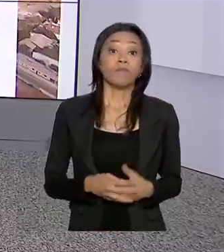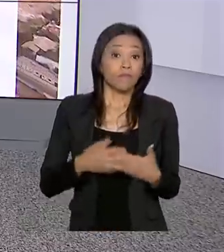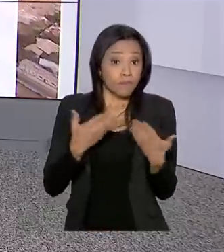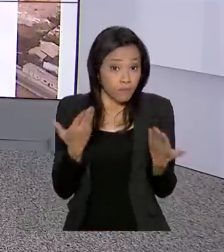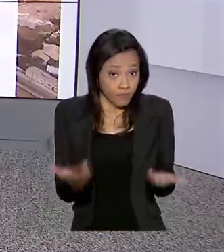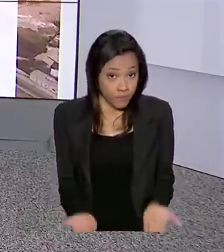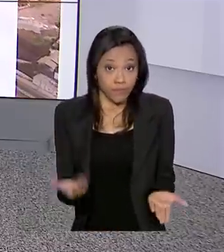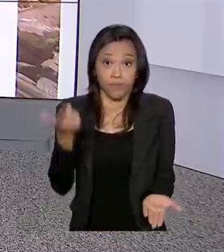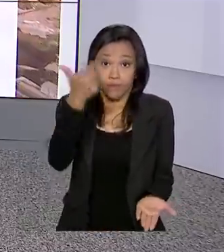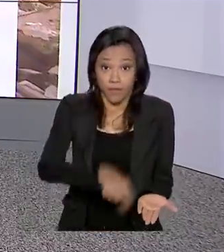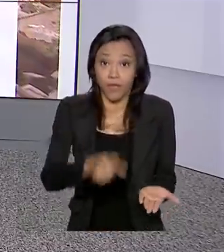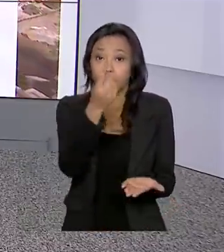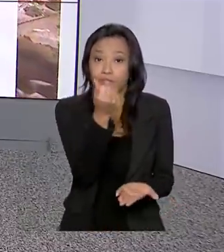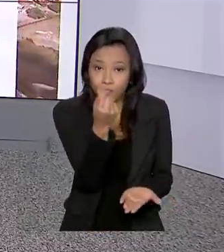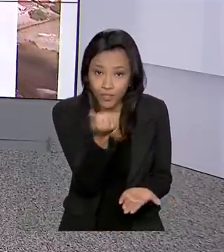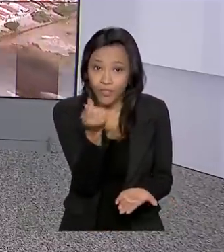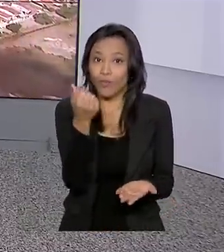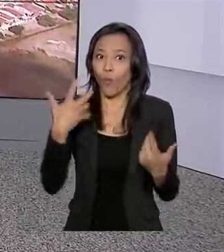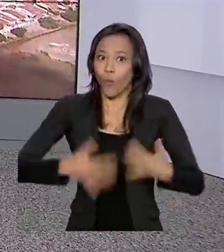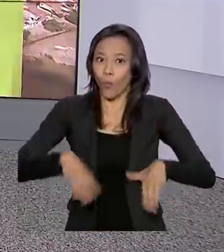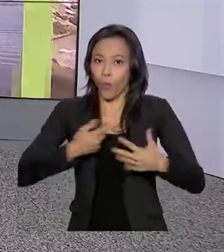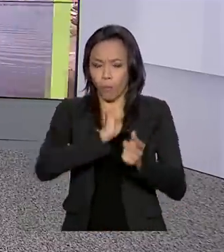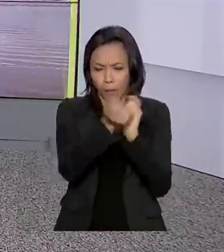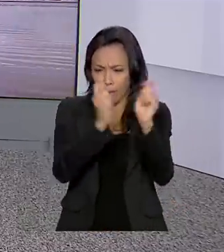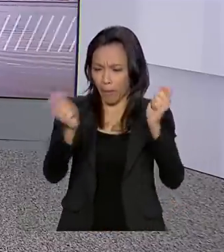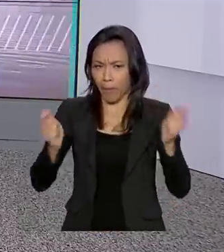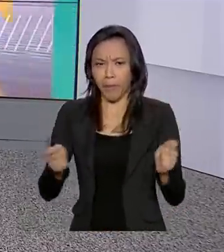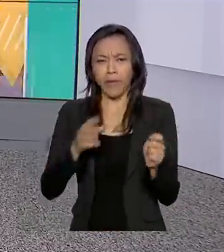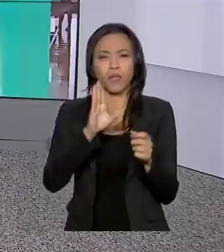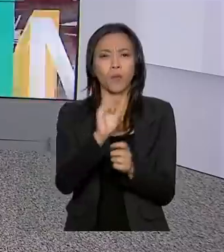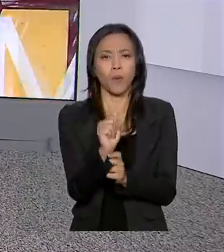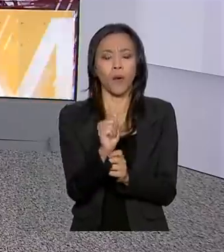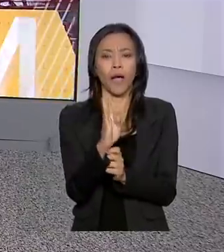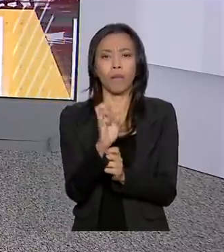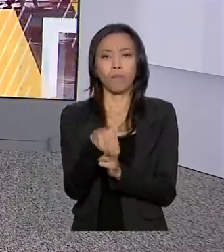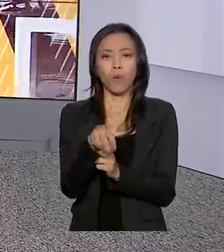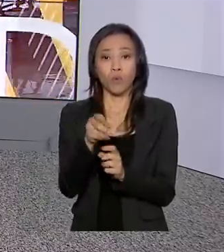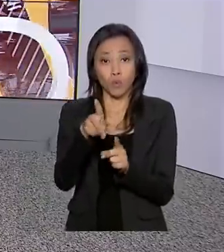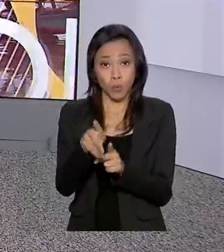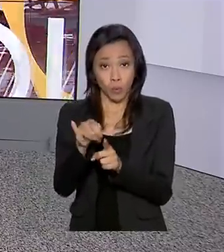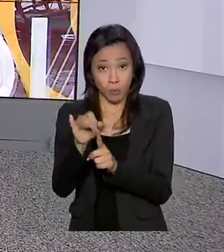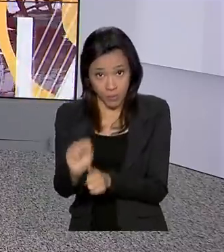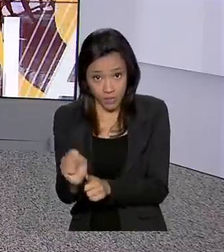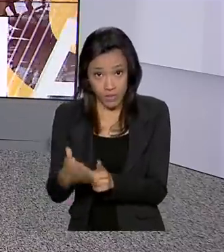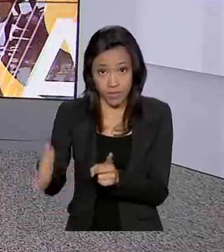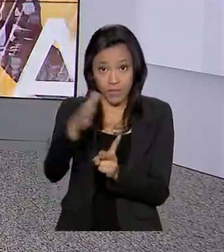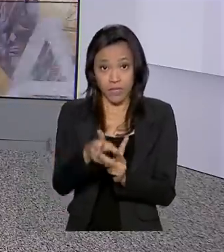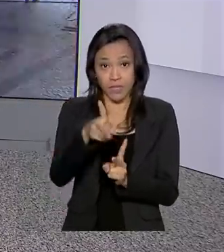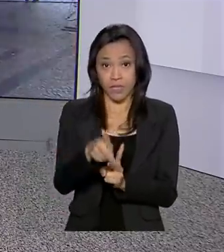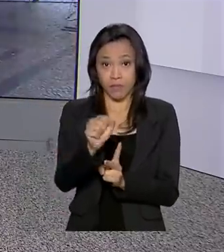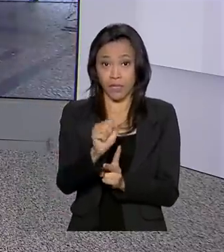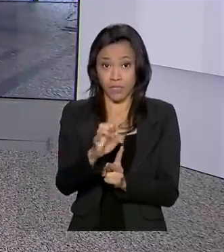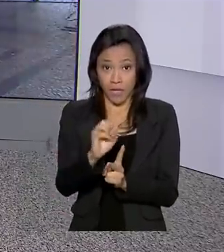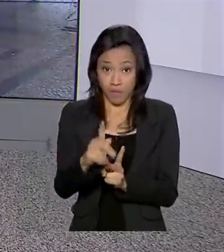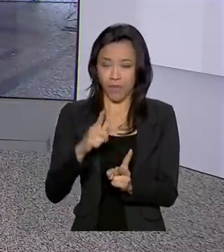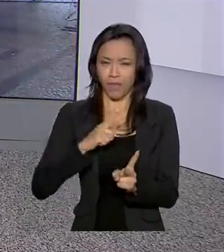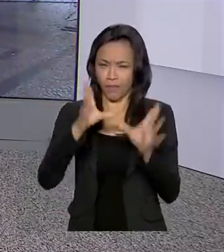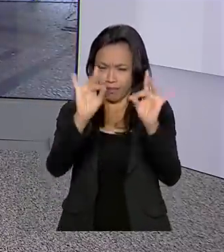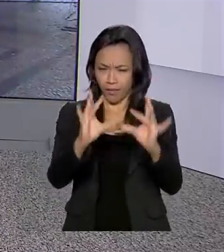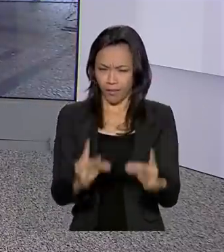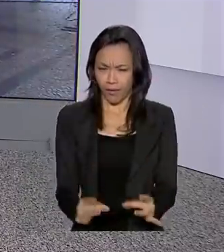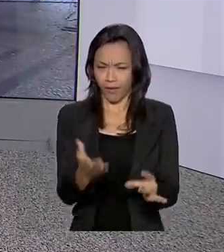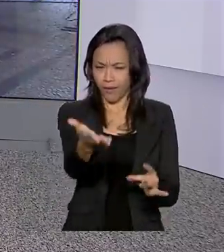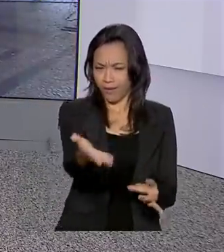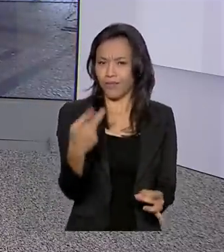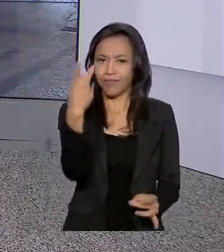Mais dinheiro no bolso. O pagamento do abono salarial do PIS-PASEP começa hoje. Quem tem os detalhes para a gente ao vivo direto do Rio